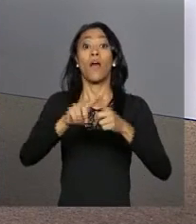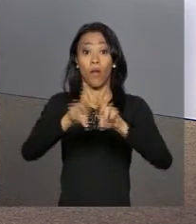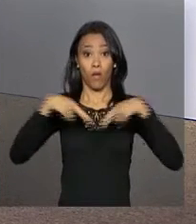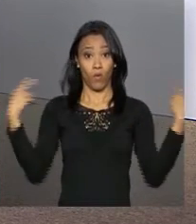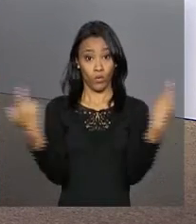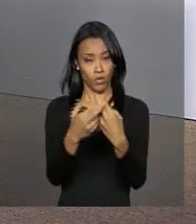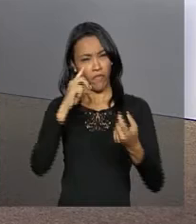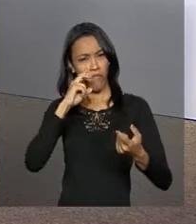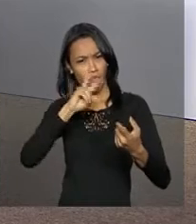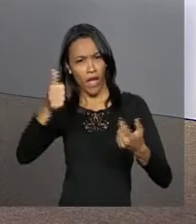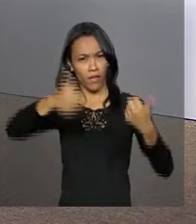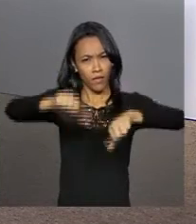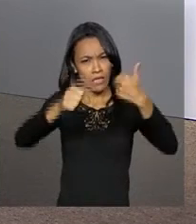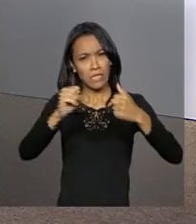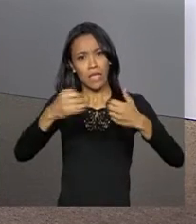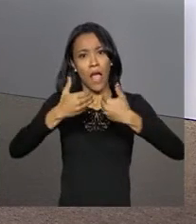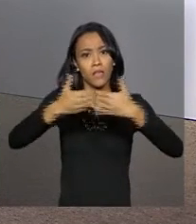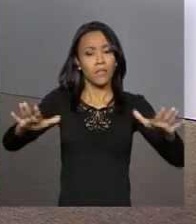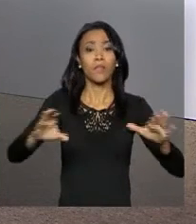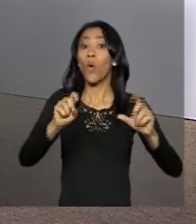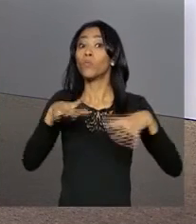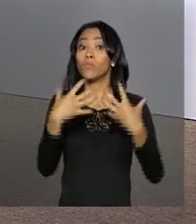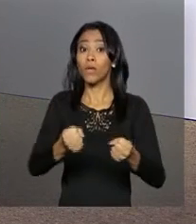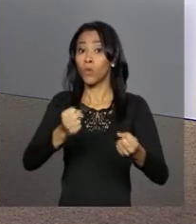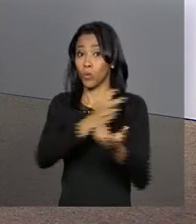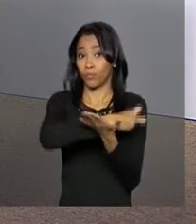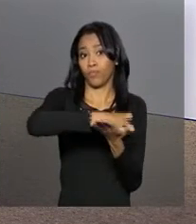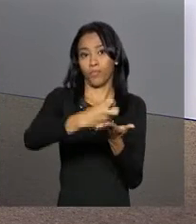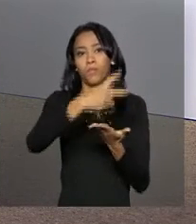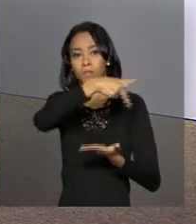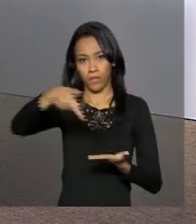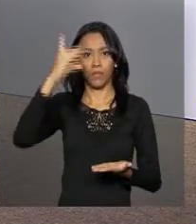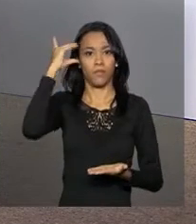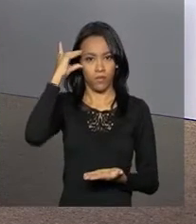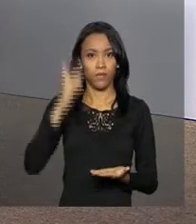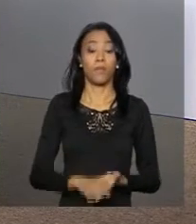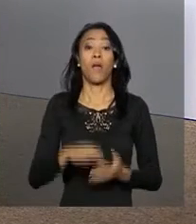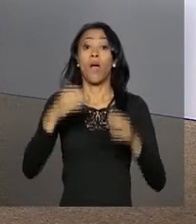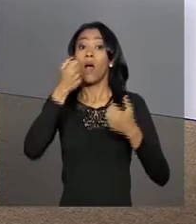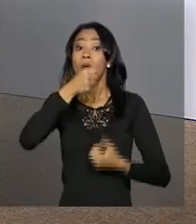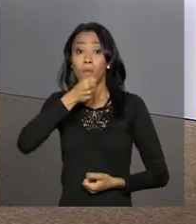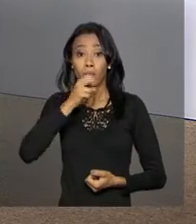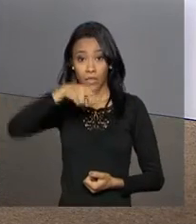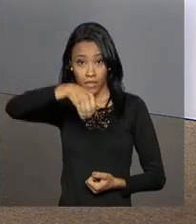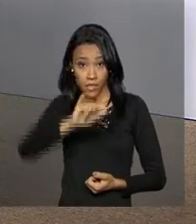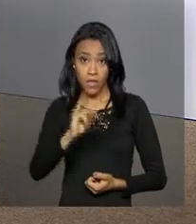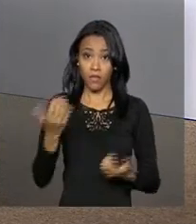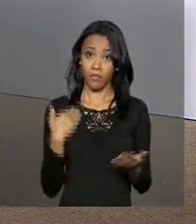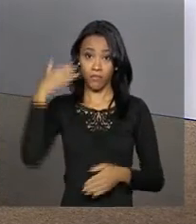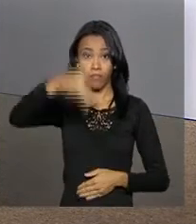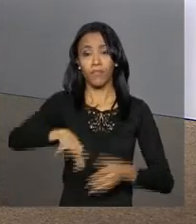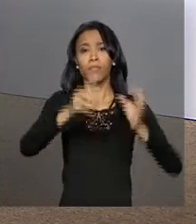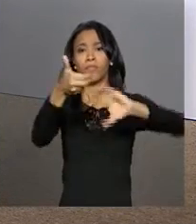vão analisar se aceitam ou não a abertura do processo de impedimento da presidenta Dilma Rousseff. O repórter Ney Pereira está lá no Congresso Nacional e ao